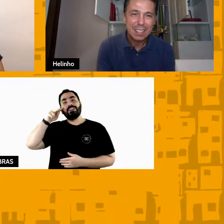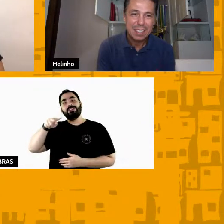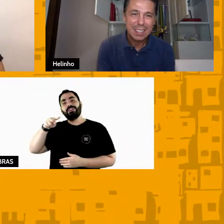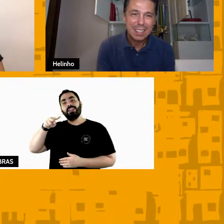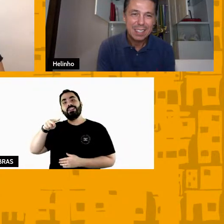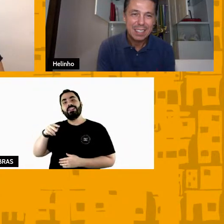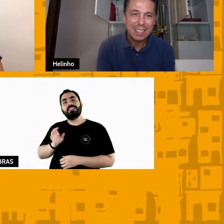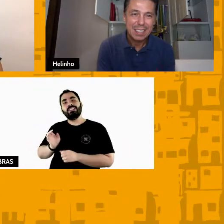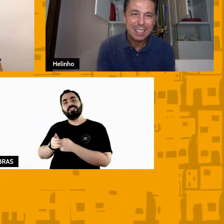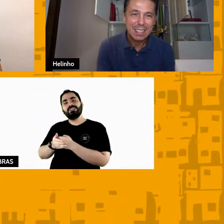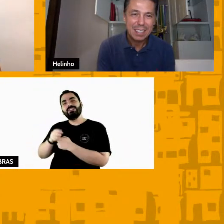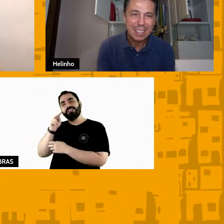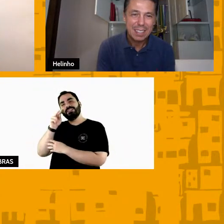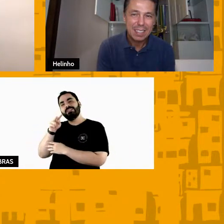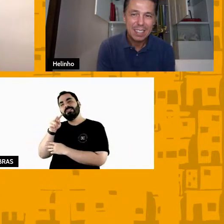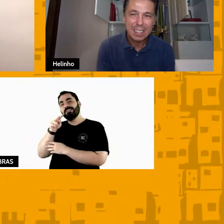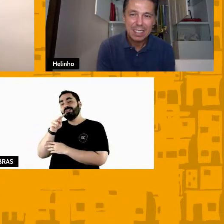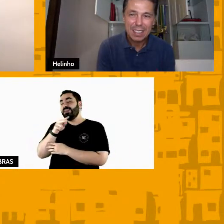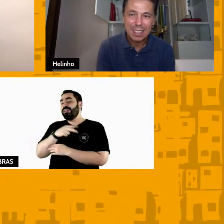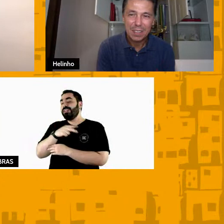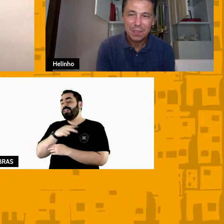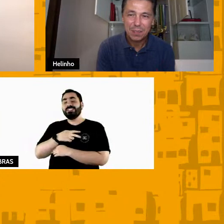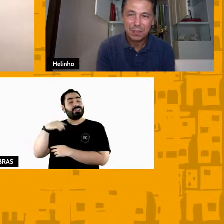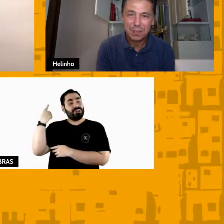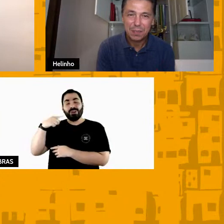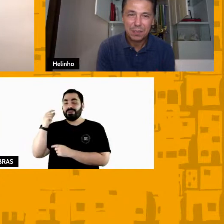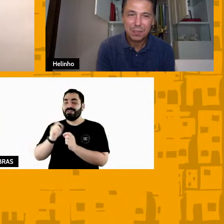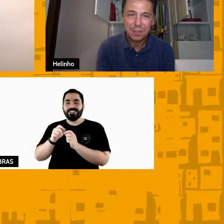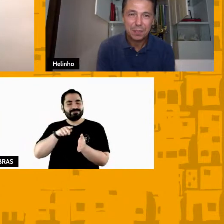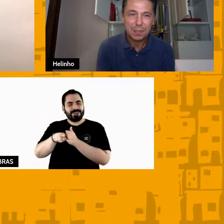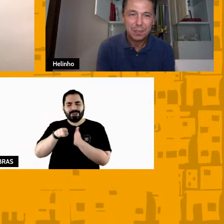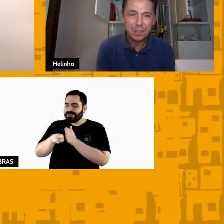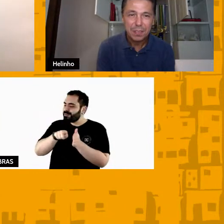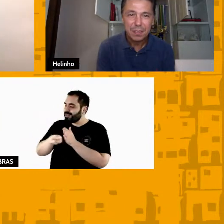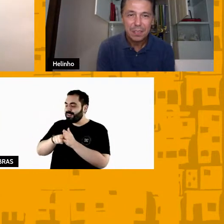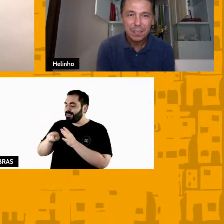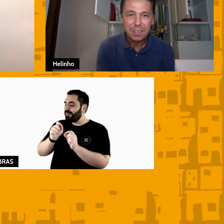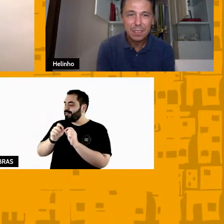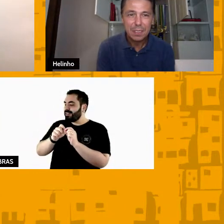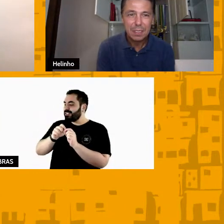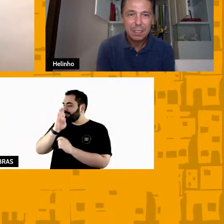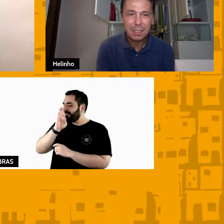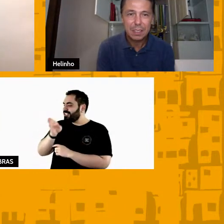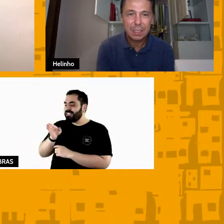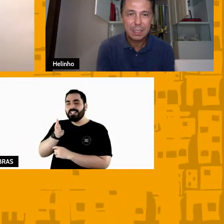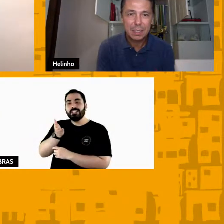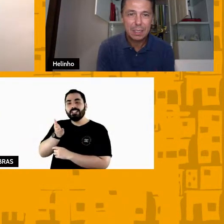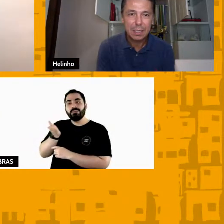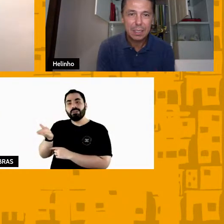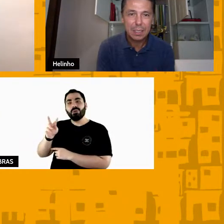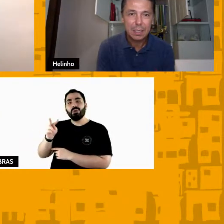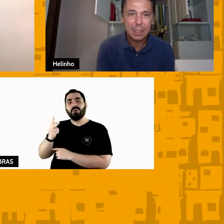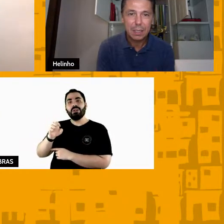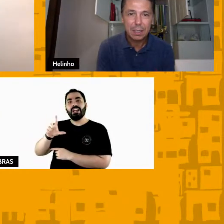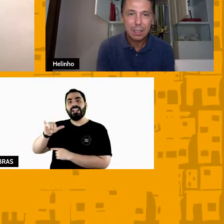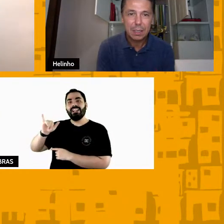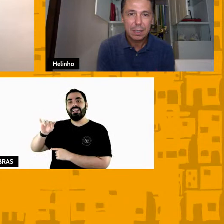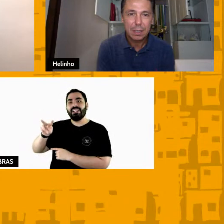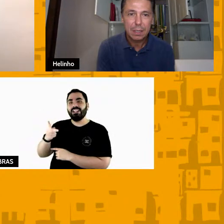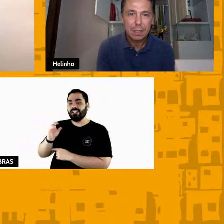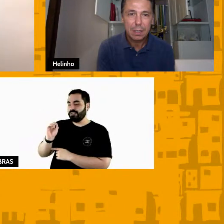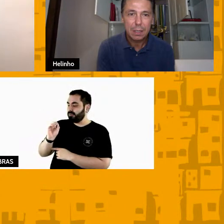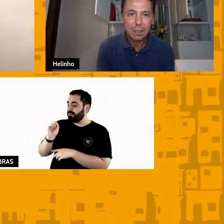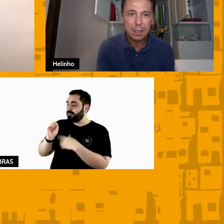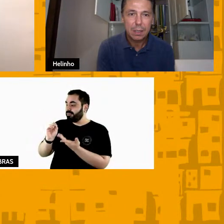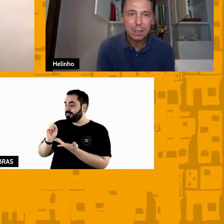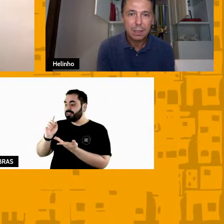para fazer pergunta e aí já vou fazer uma direta aqui para o Elinho ali no vestiário antes de